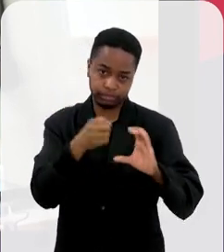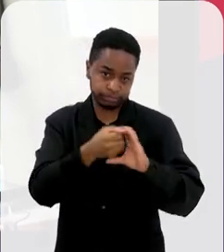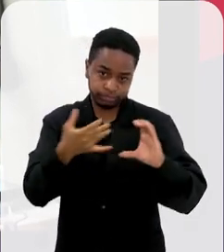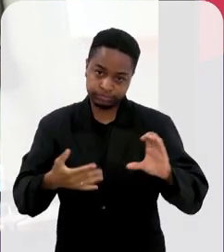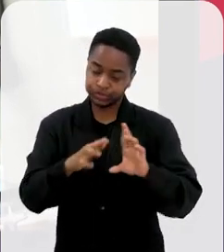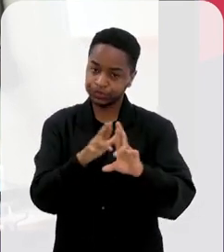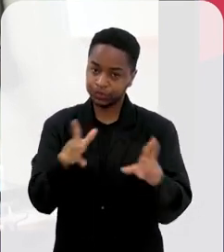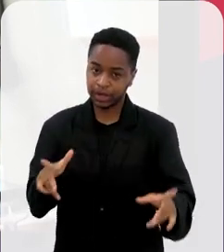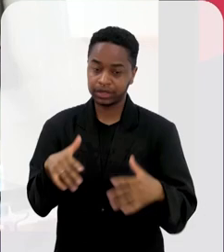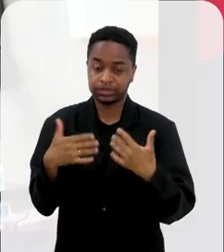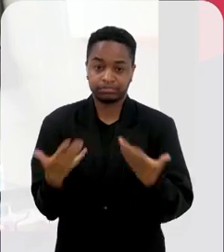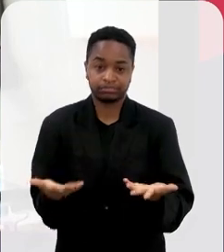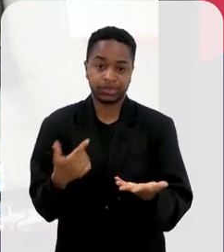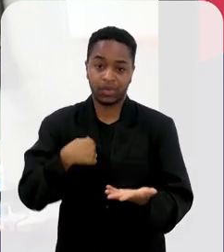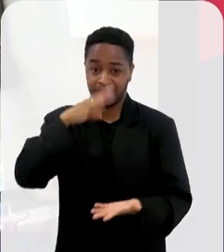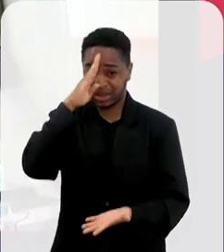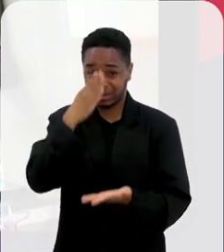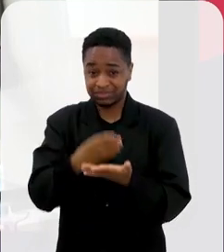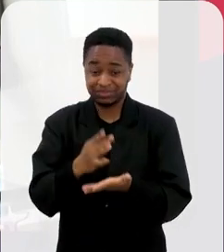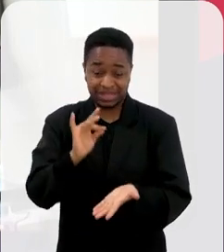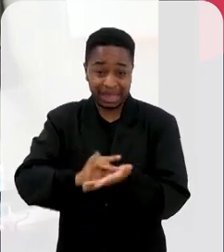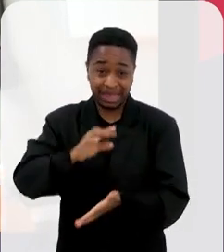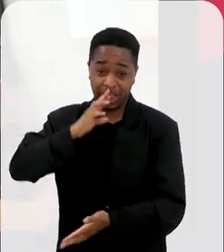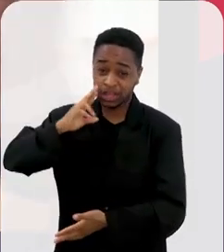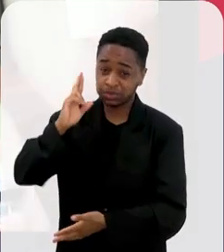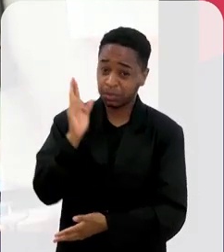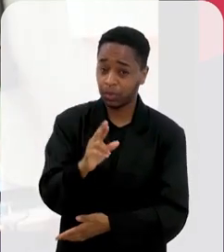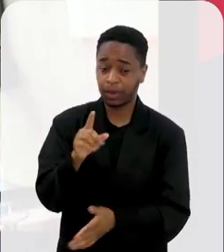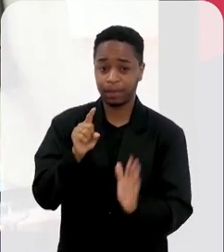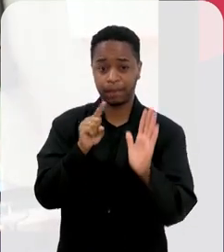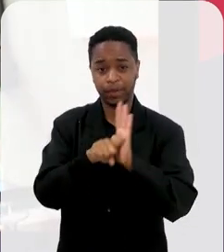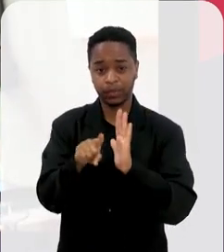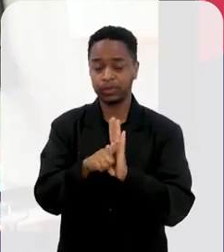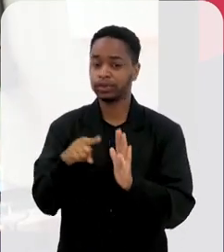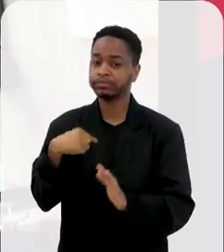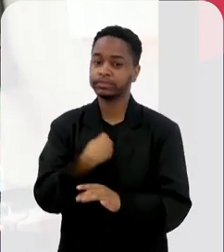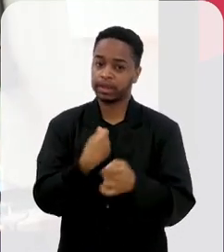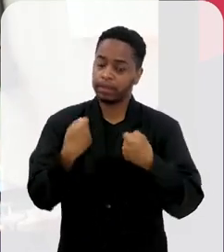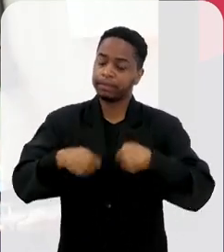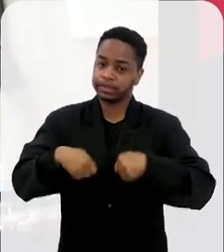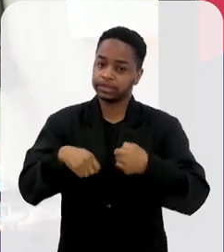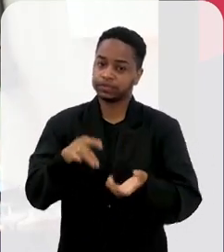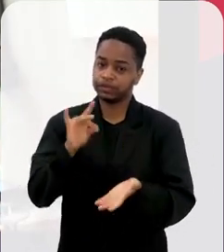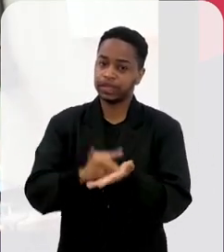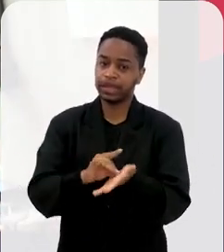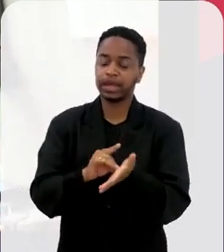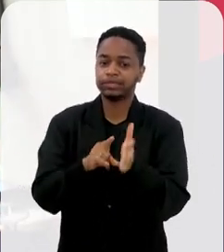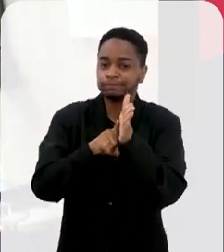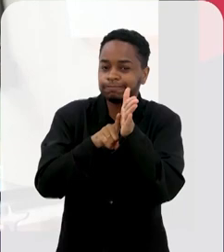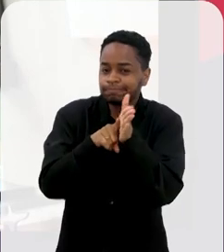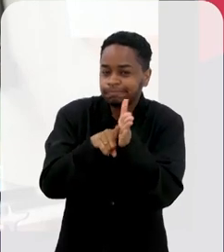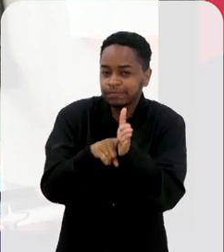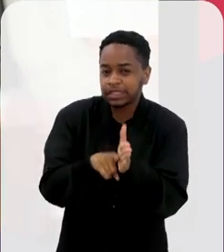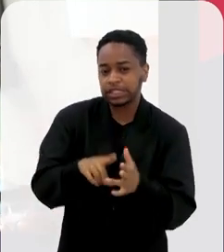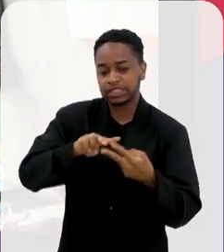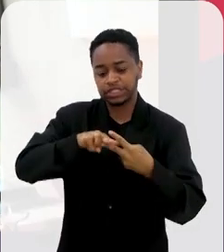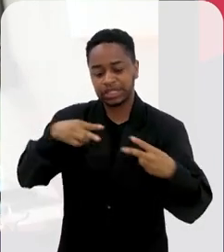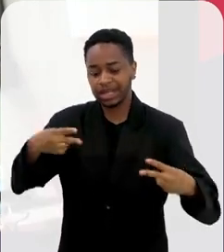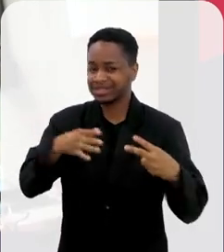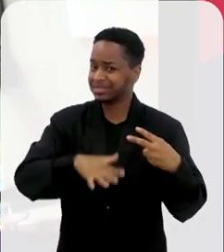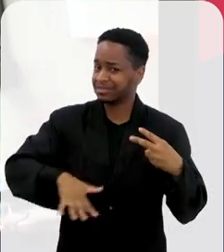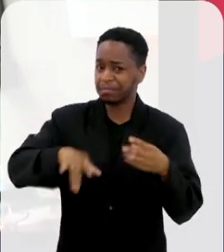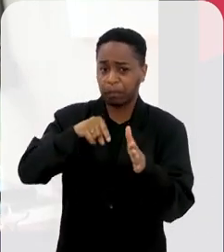paciente. Então, eu acho que, para responder essas perguntas, nós teremos que fazer análise